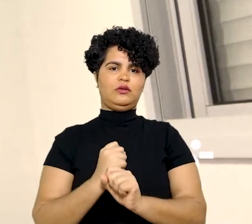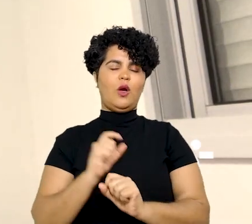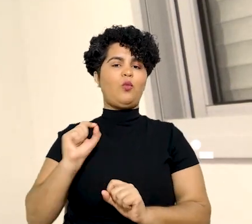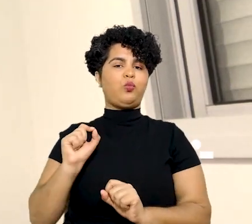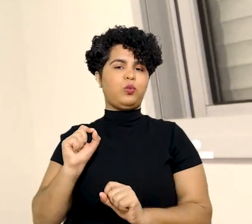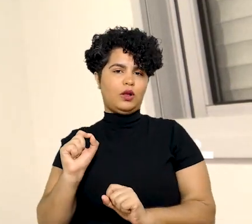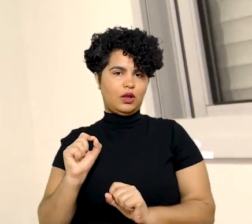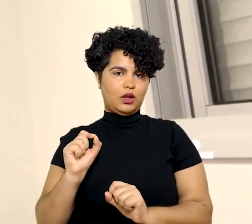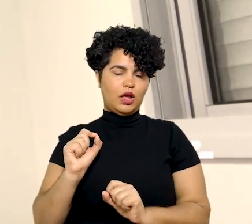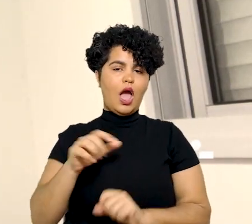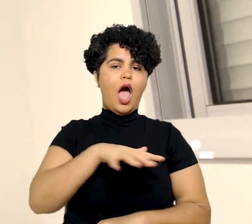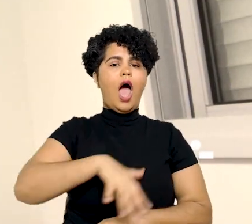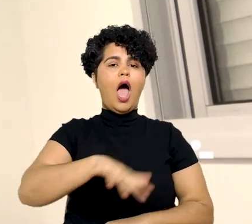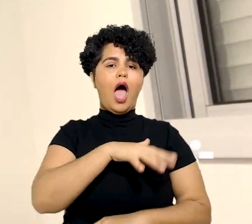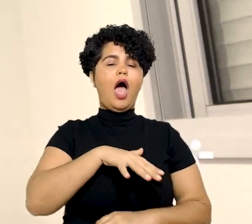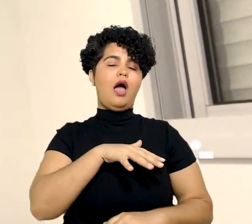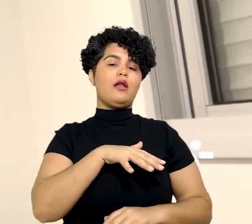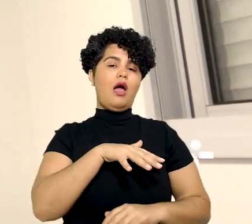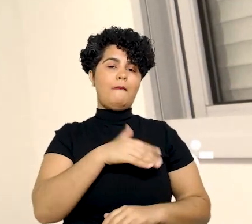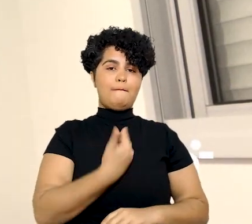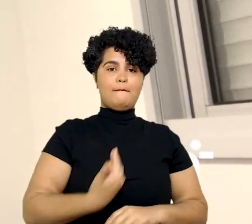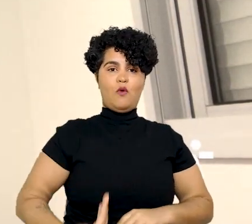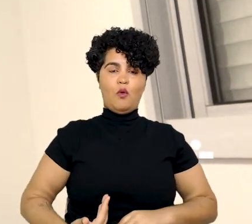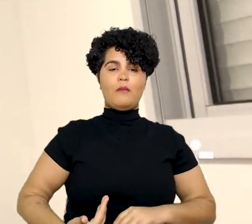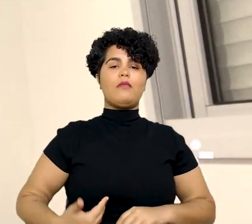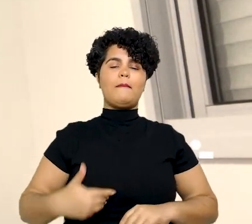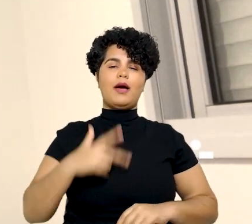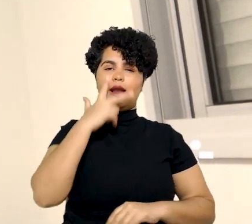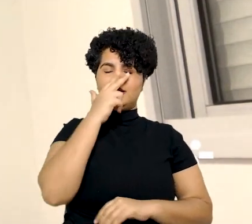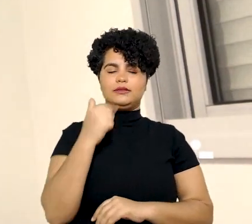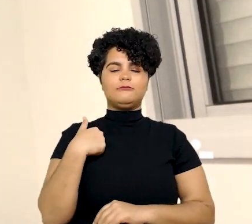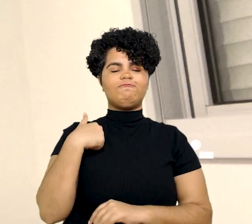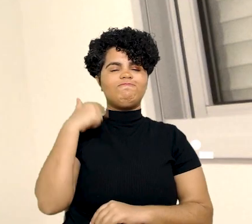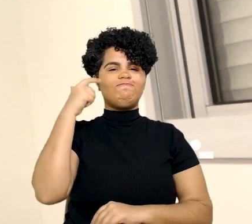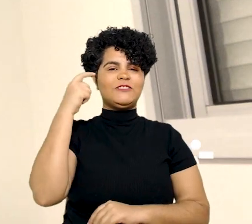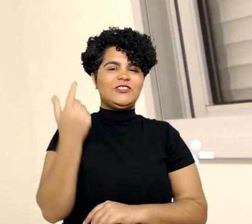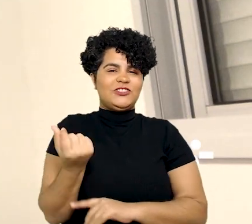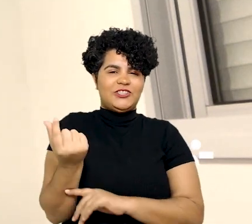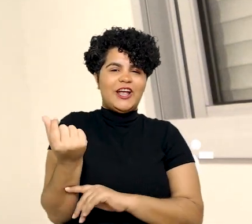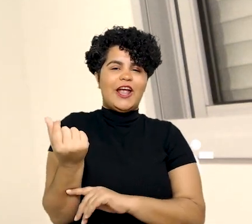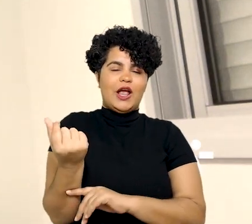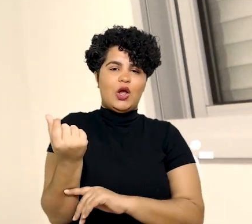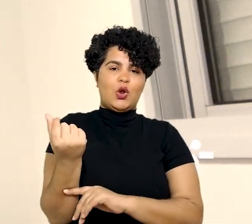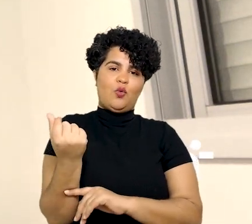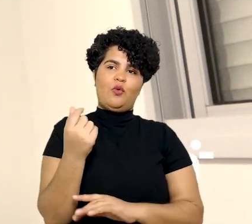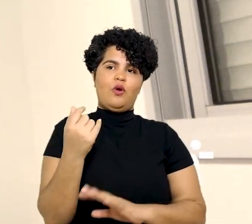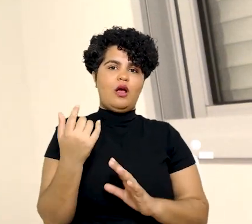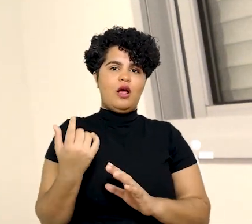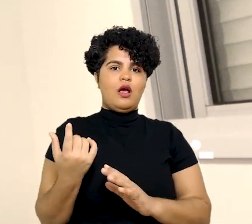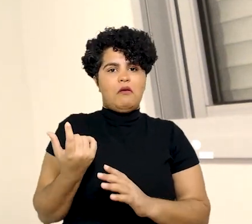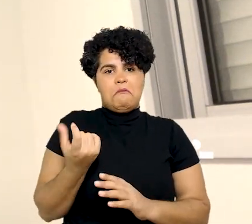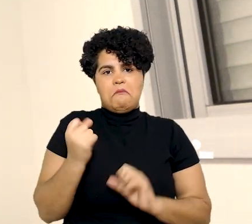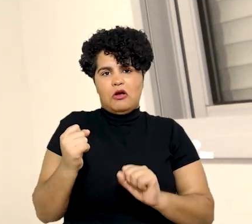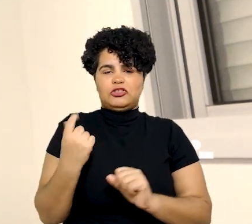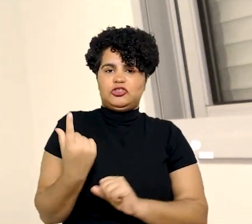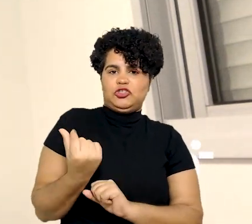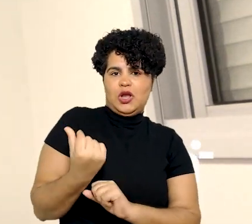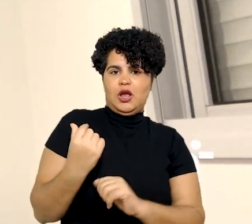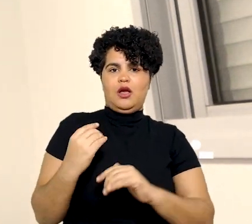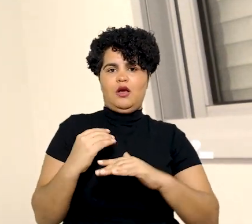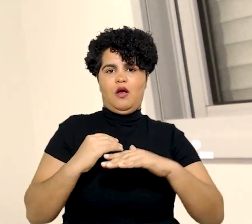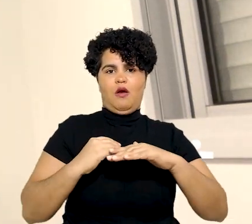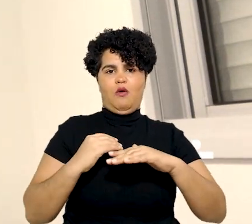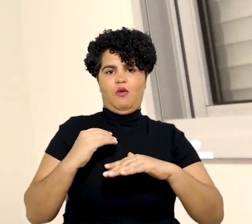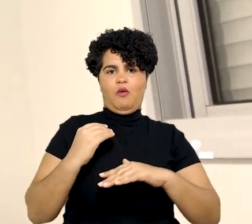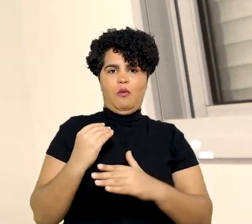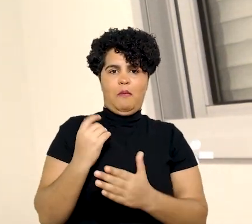racionalização da máquina pública. Porque você deixaria de destinar recursos, sejam eles financeiros, pessoais,